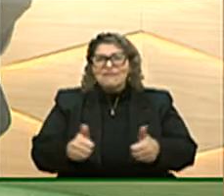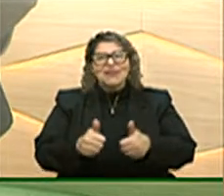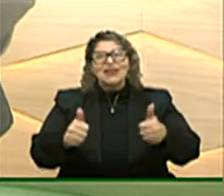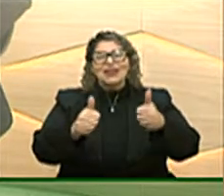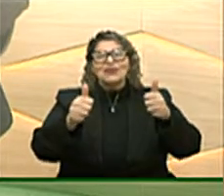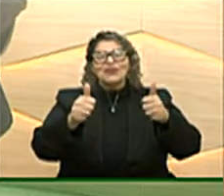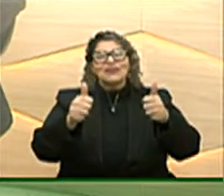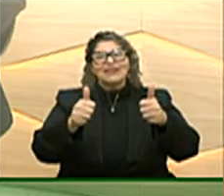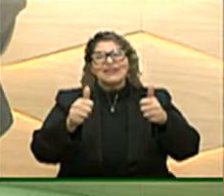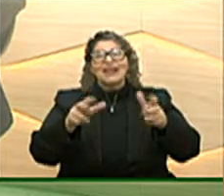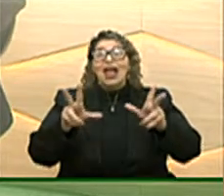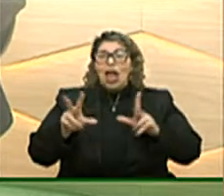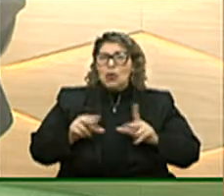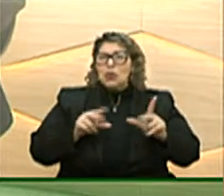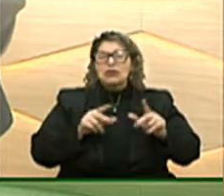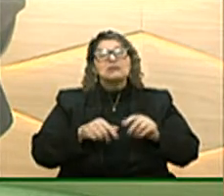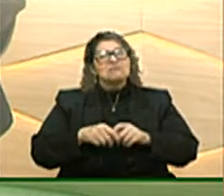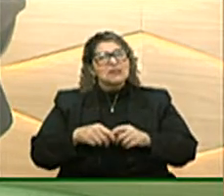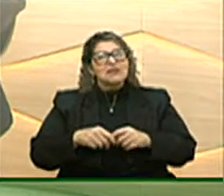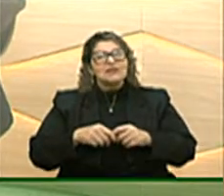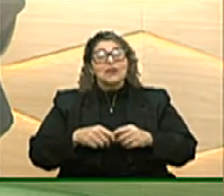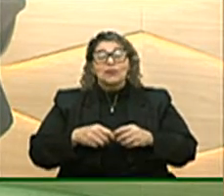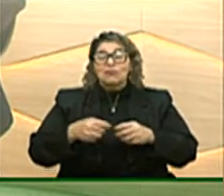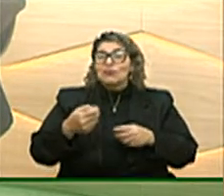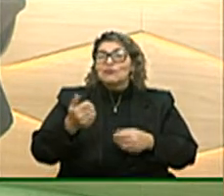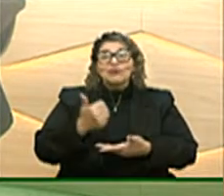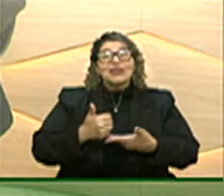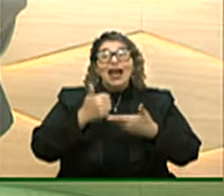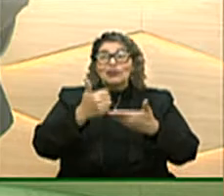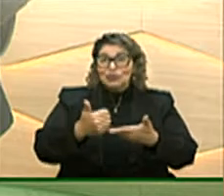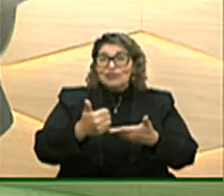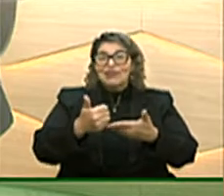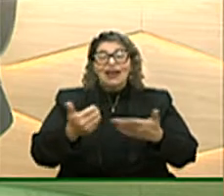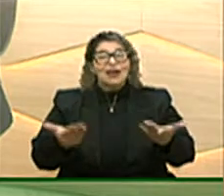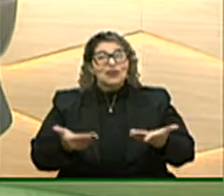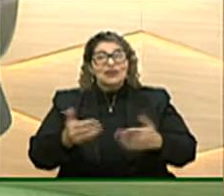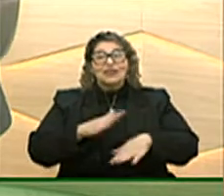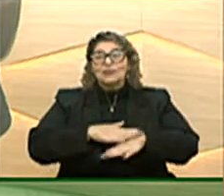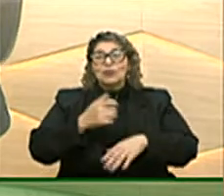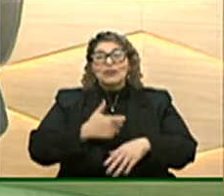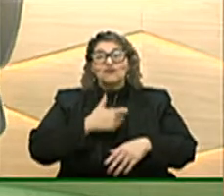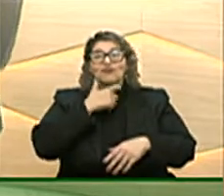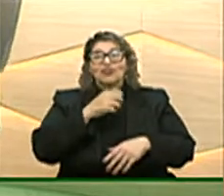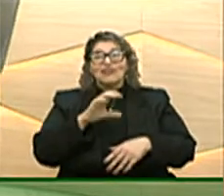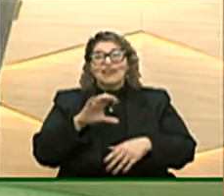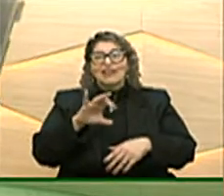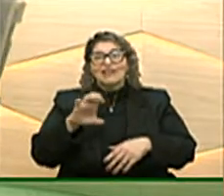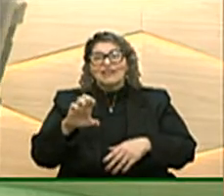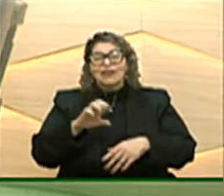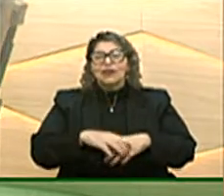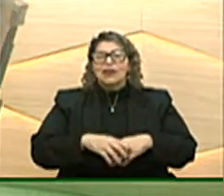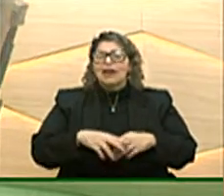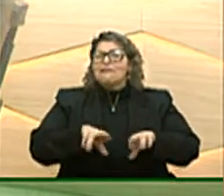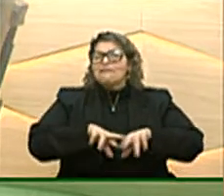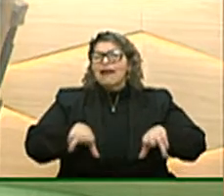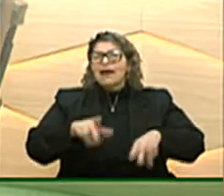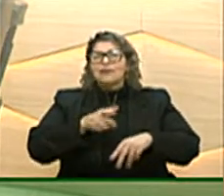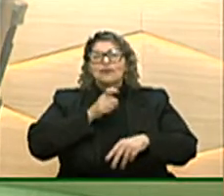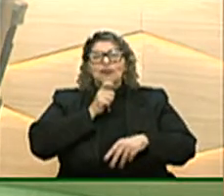o reconhecimento ao general Morão por trazer uma luz para esse momento de crise e vários outros jornalistas também presidente que encaminharam